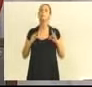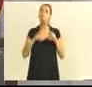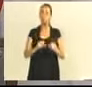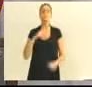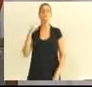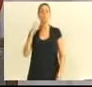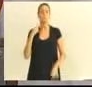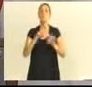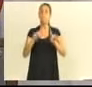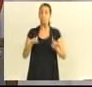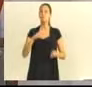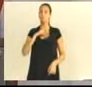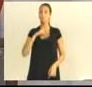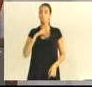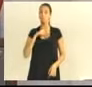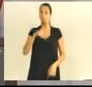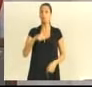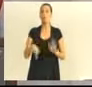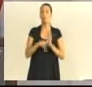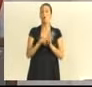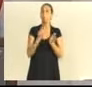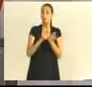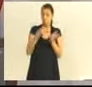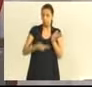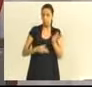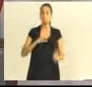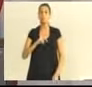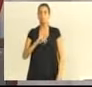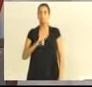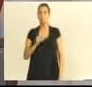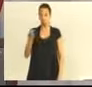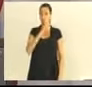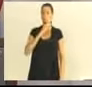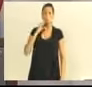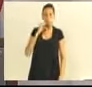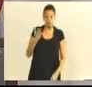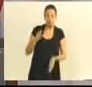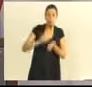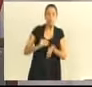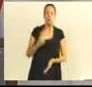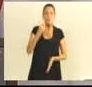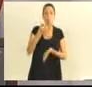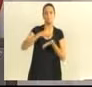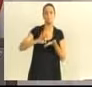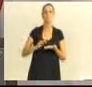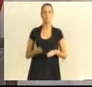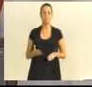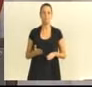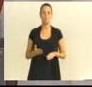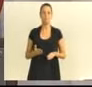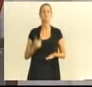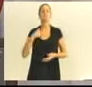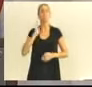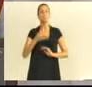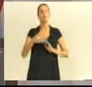Mas eu tenho aqui o pedido de CPI, vereador César, sim. Eu espero que Vossa Excelência assine, falta uma assinatura. Eu estive conversando com o